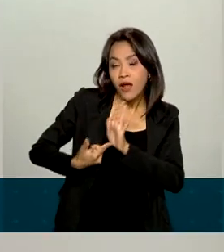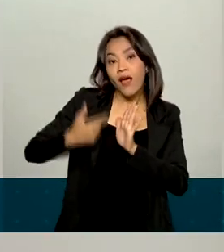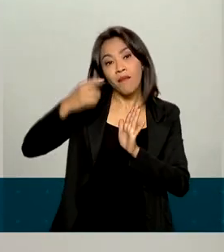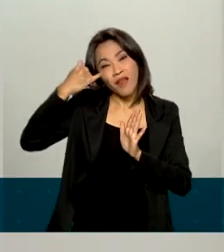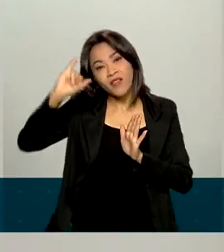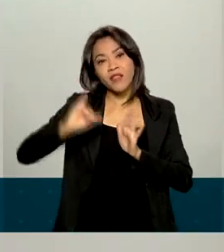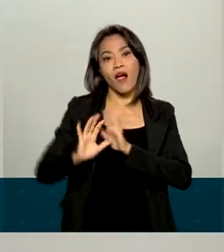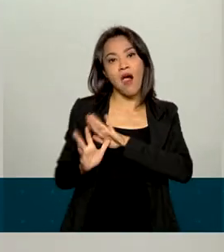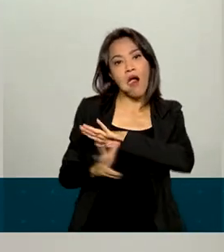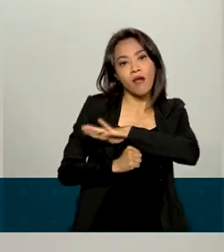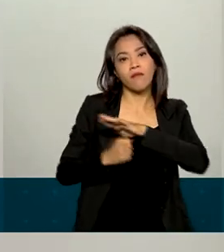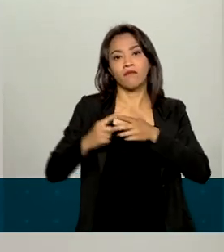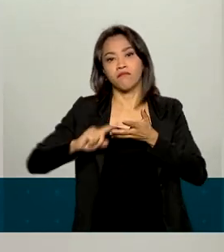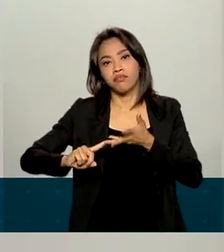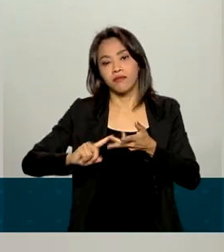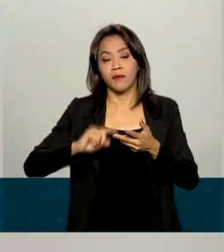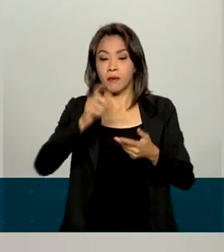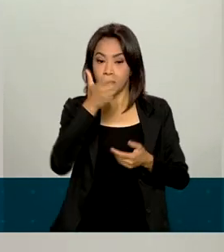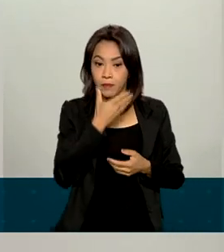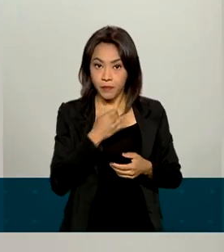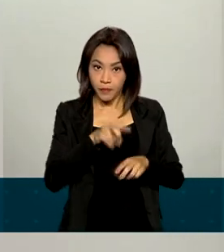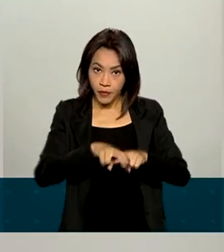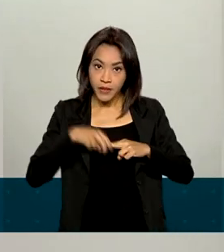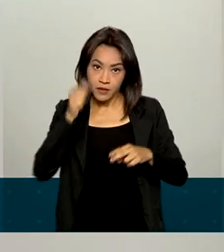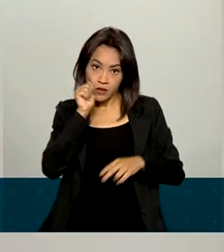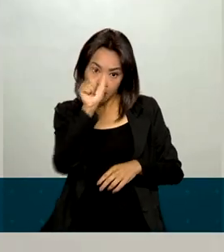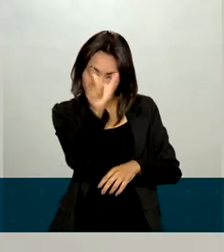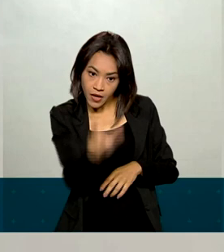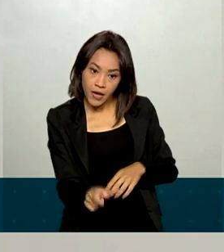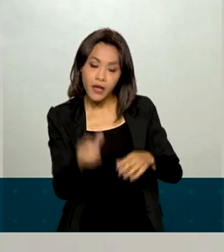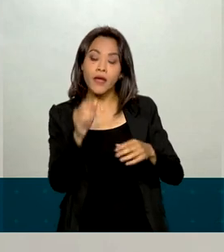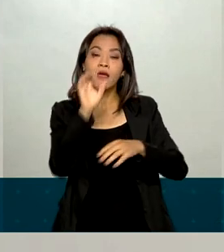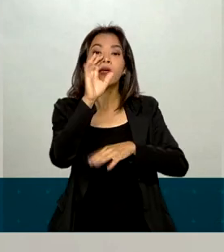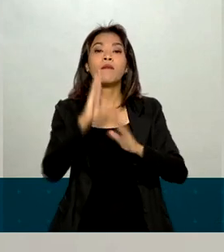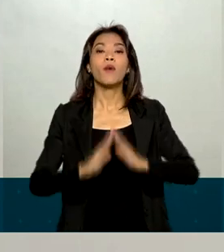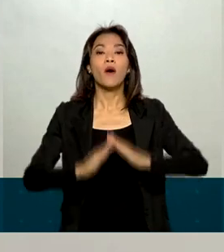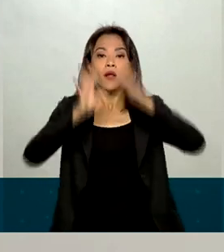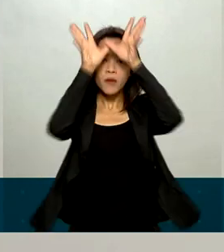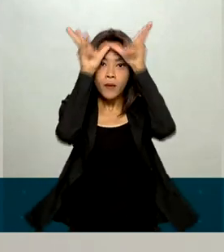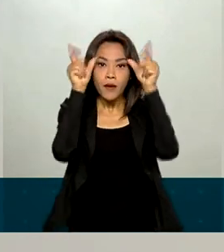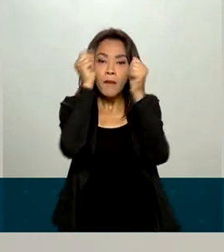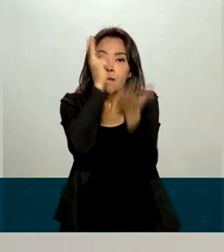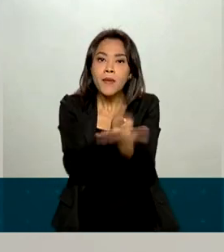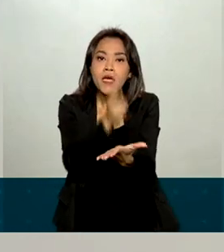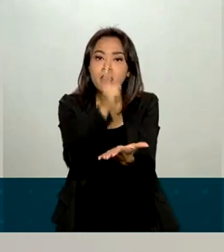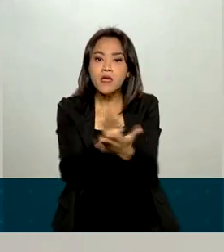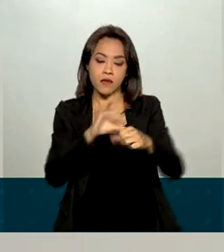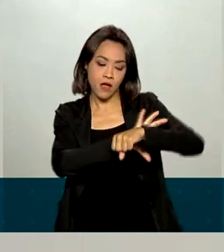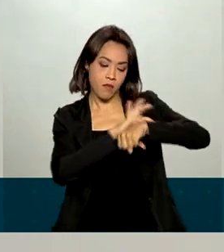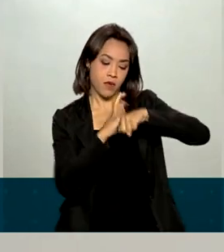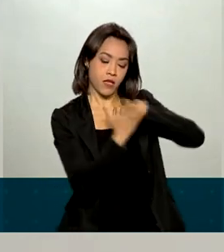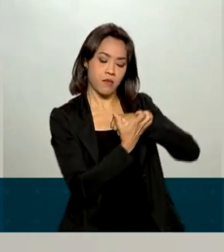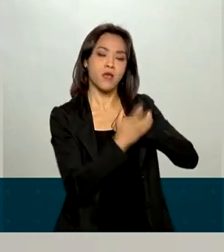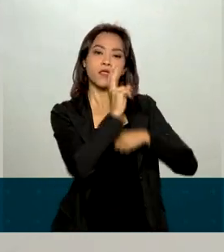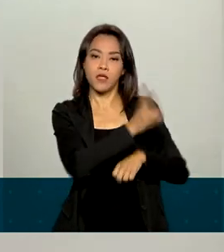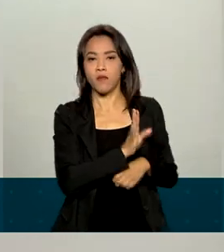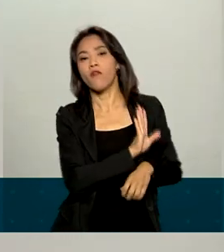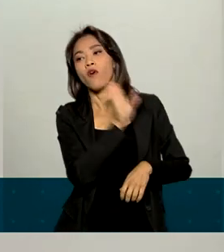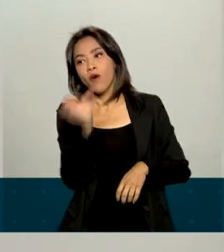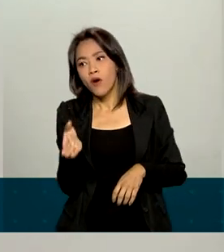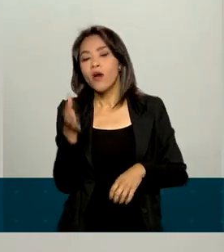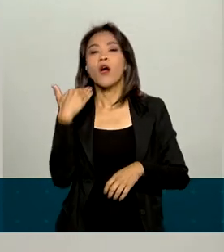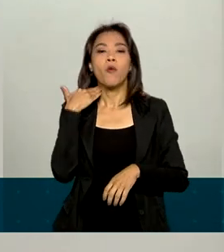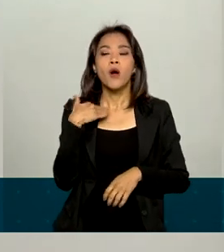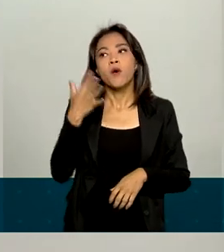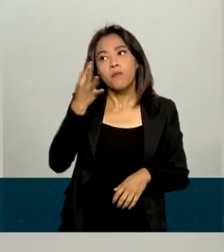Por isso, a Ivanilce, moradora de Rio Branco, no Acre, diz que mesmo na pandemia não deixou de ir ao banco. Foi